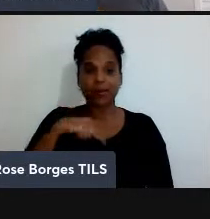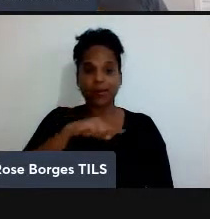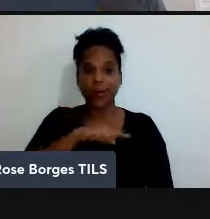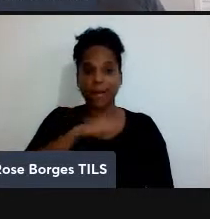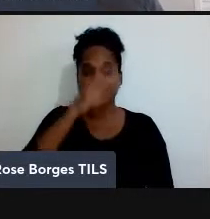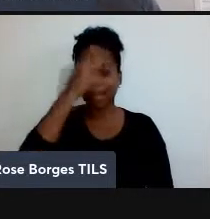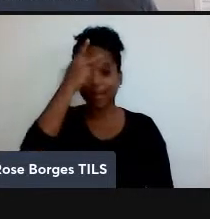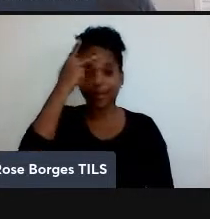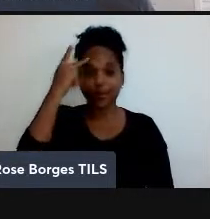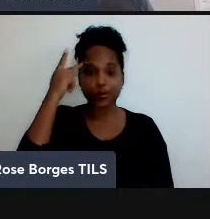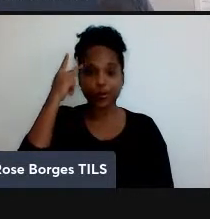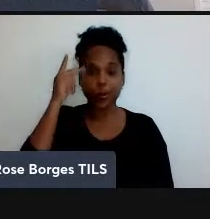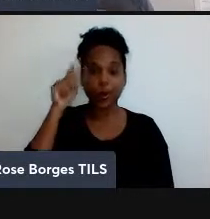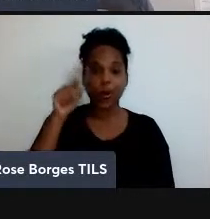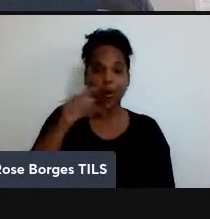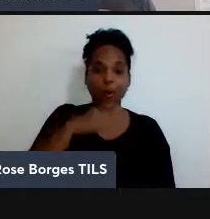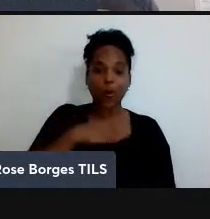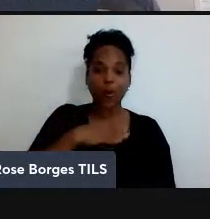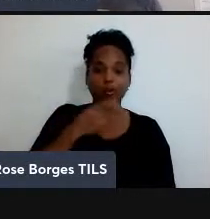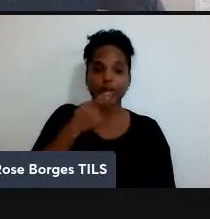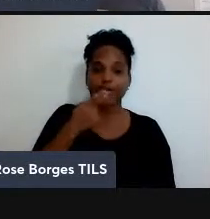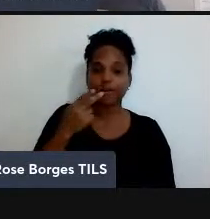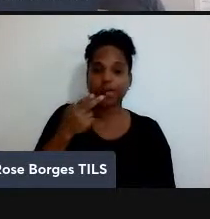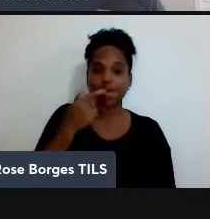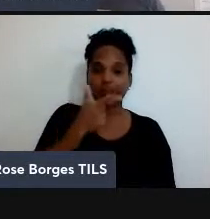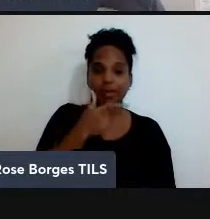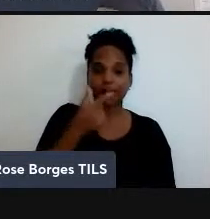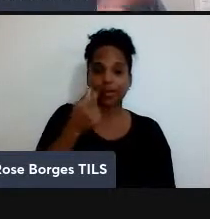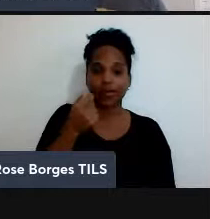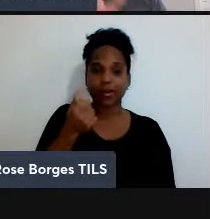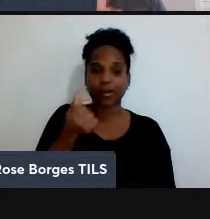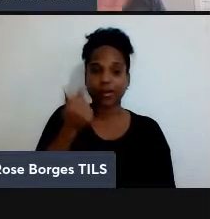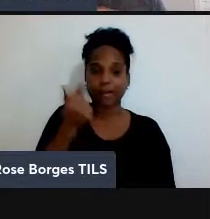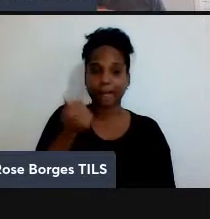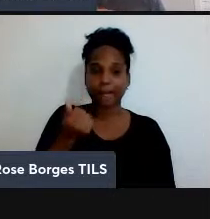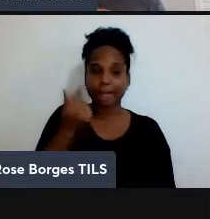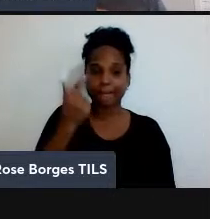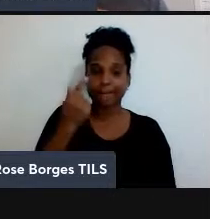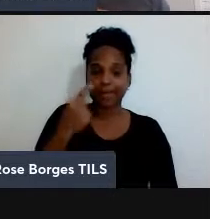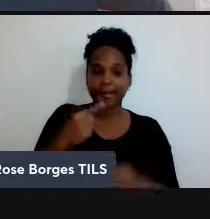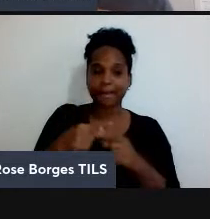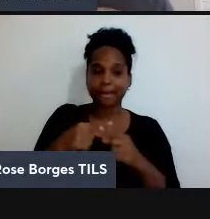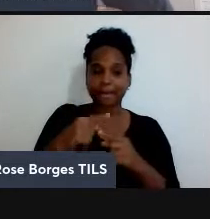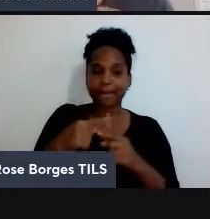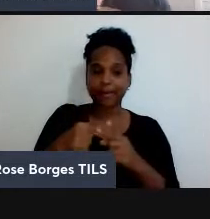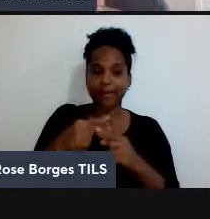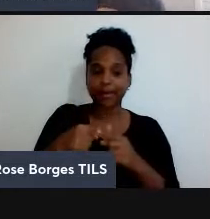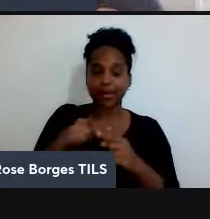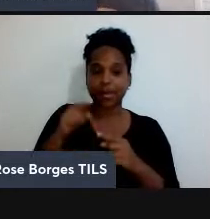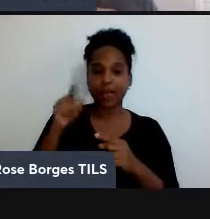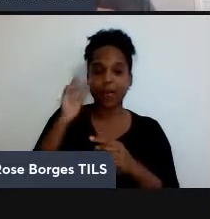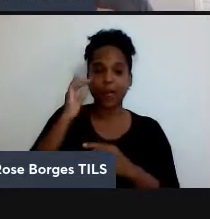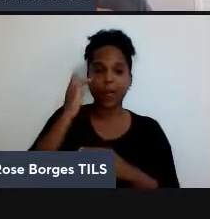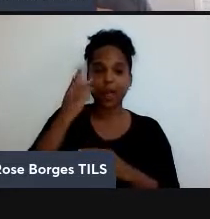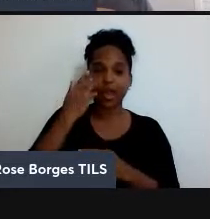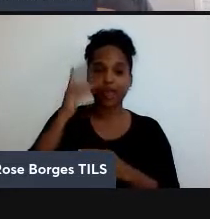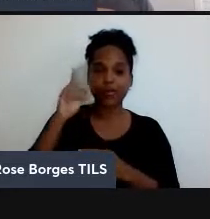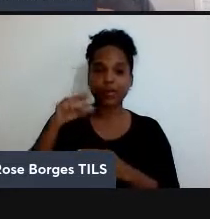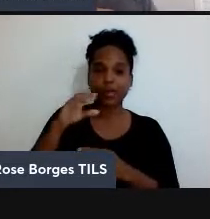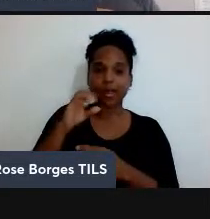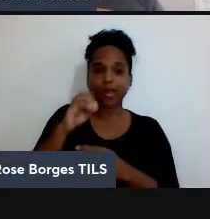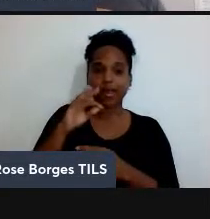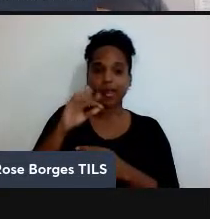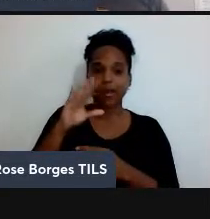de 2012 na conta da informação quântica, eu prefiro deixar isso para a ótica quântica, e que o desse ano, 2022,